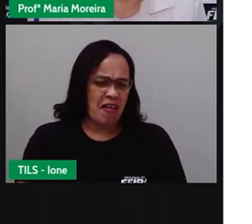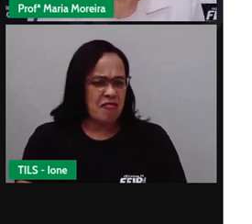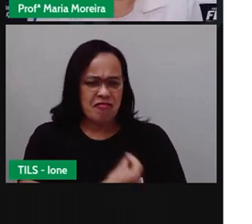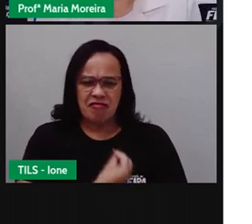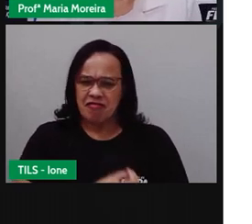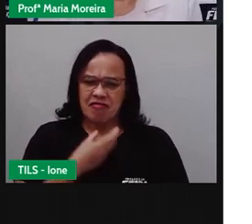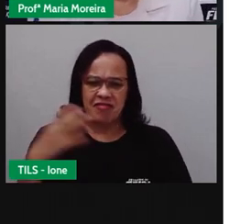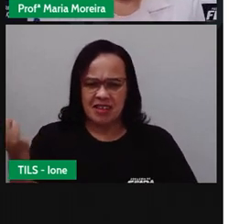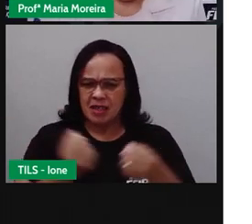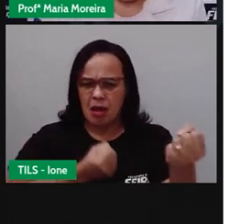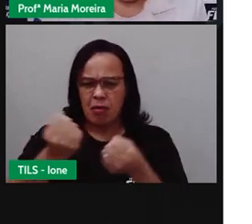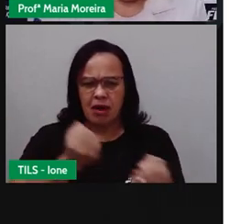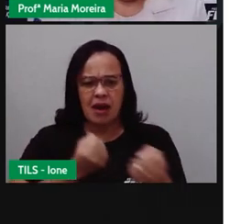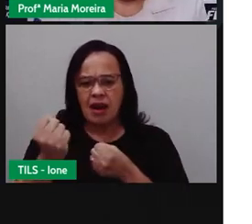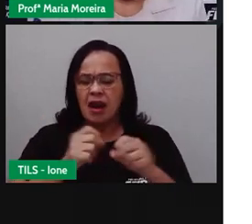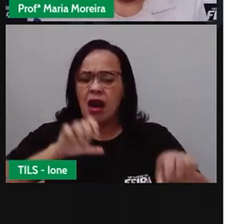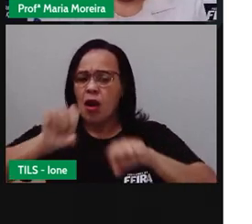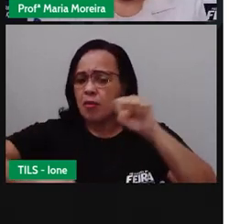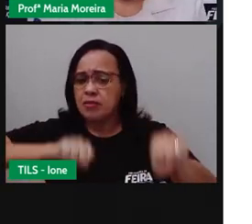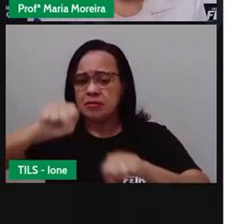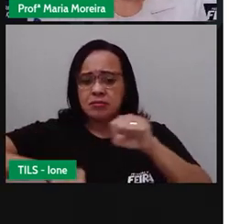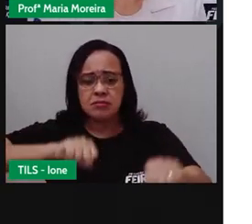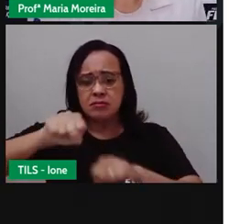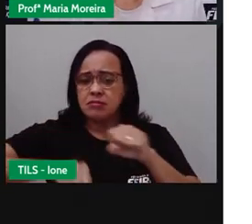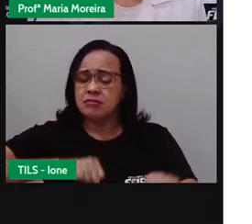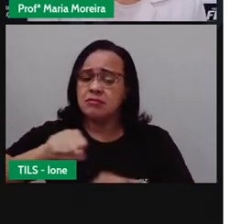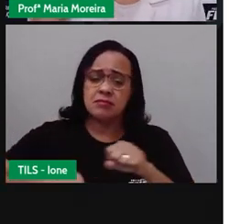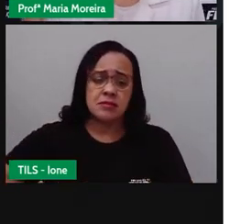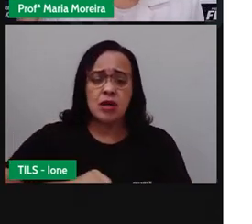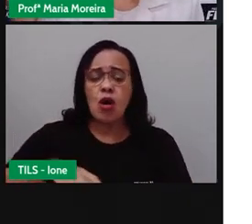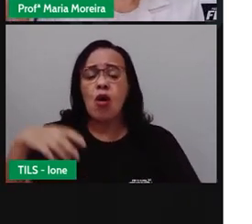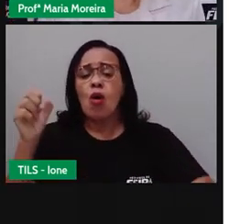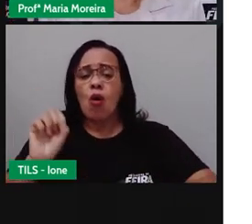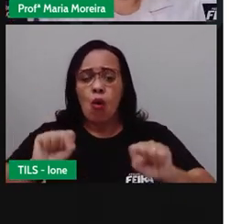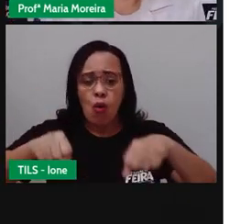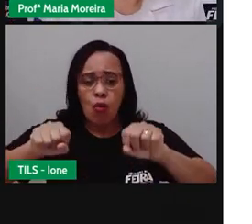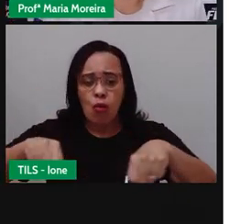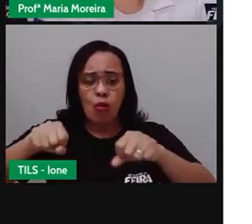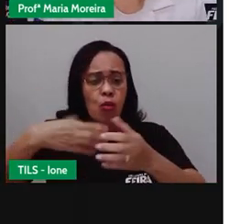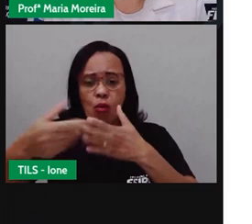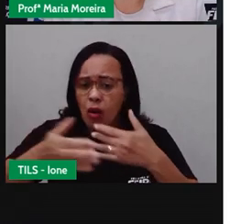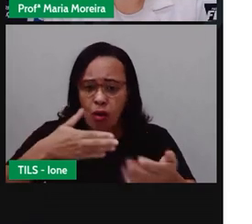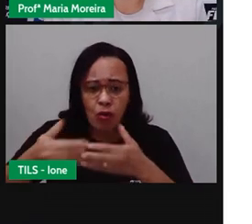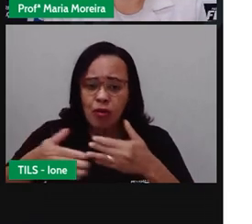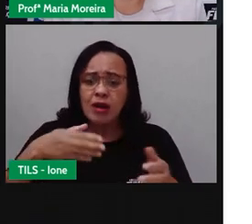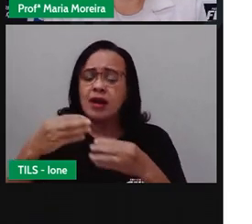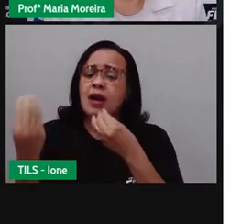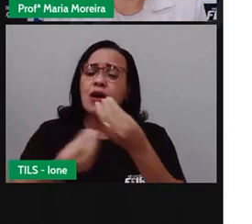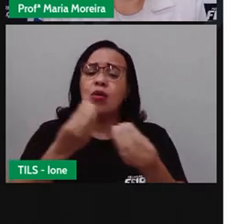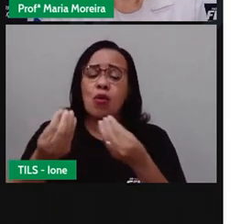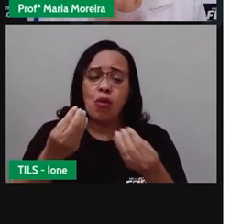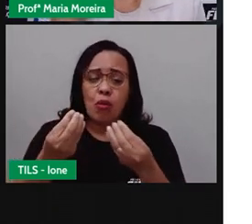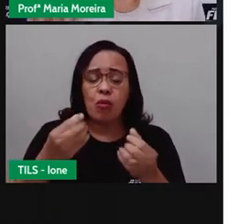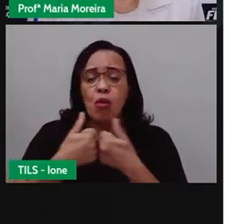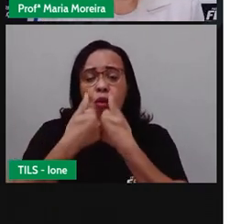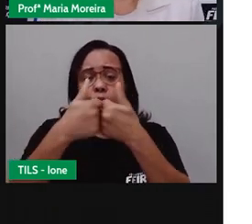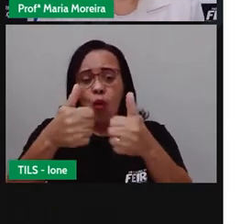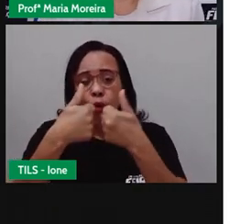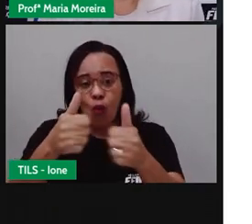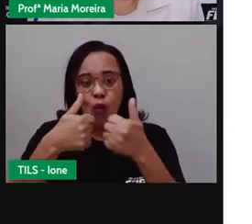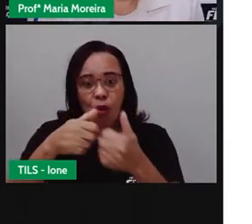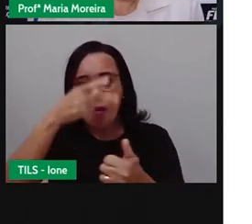algum meio de transporte, não é isso? Seja ele o que? Um transporte coletivo, como é aí o